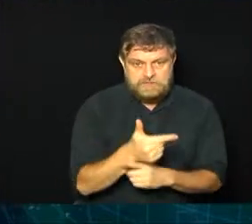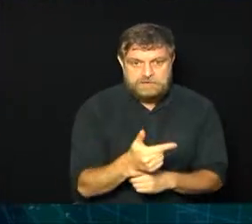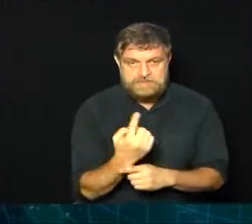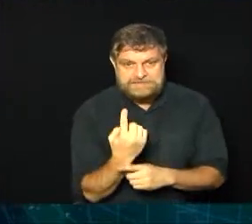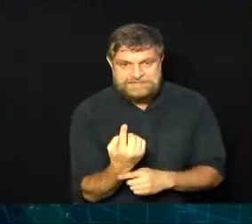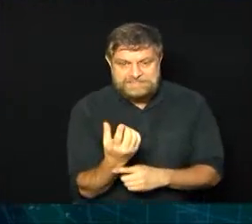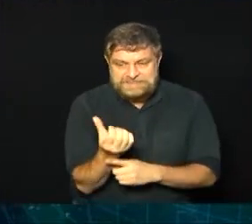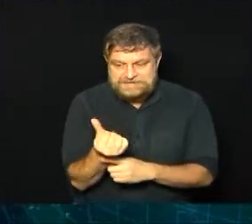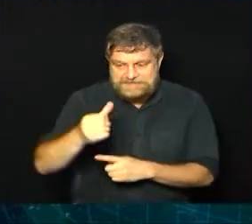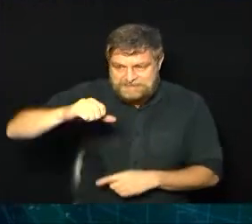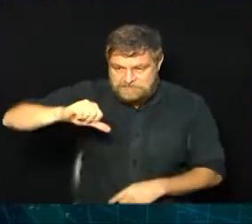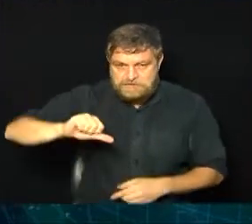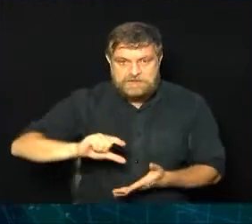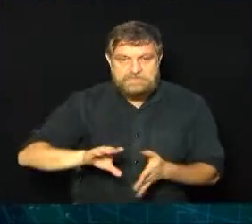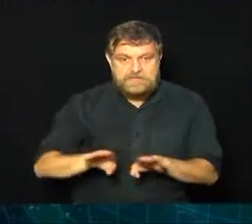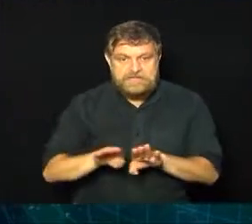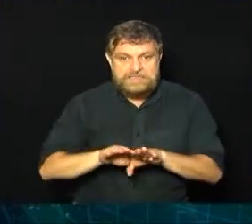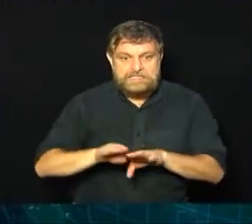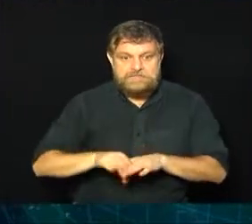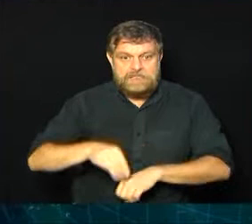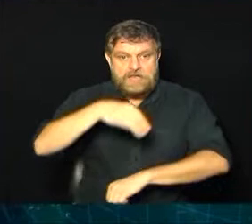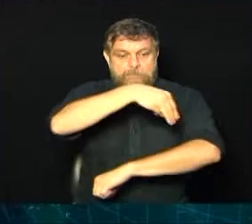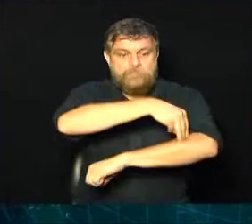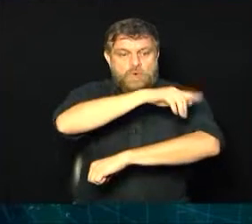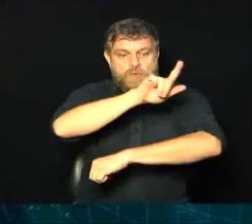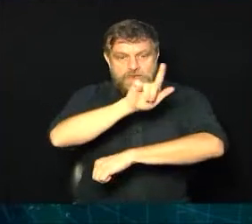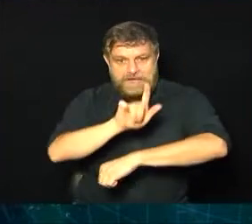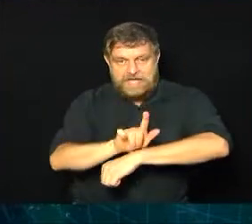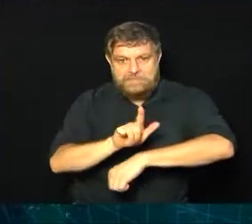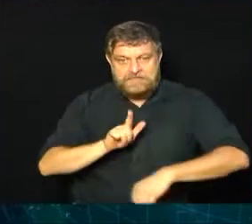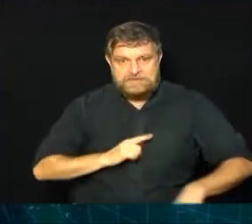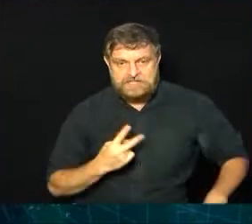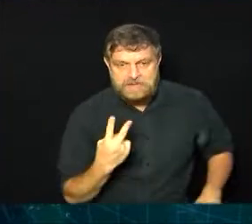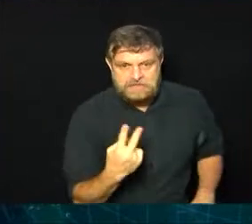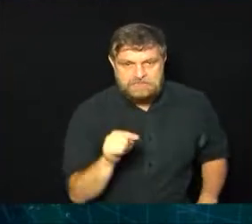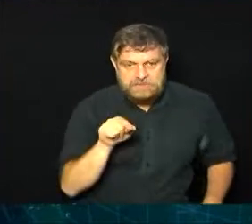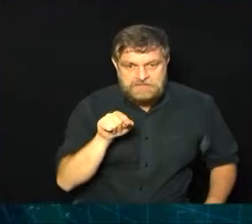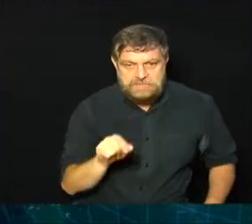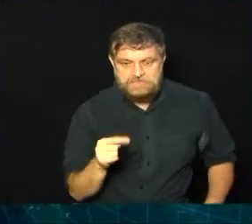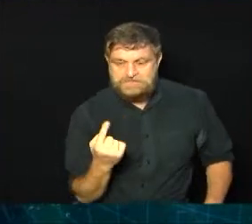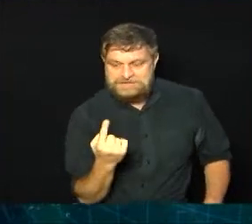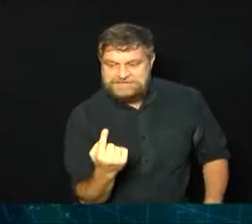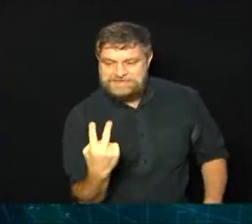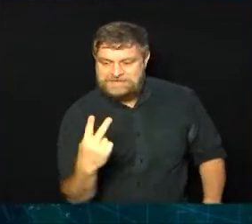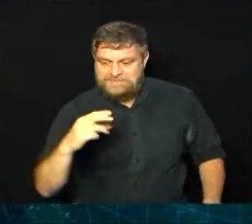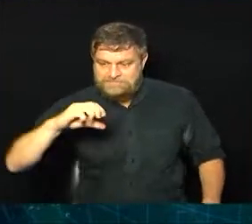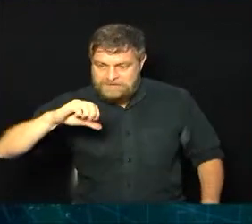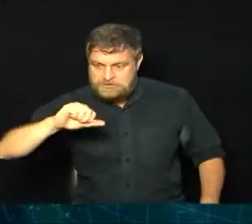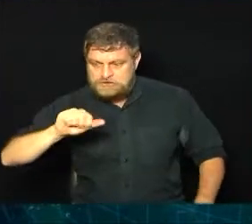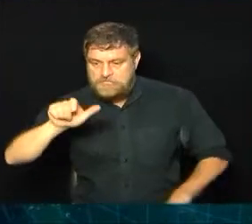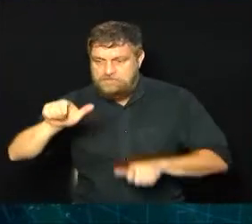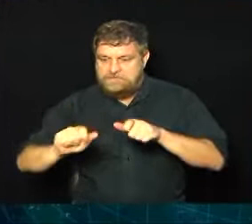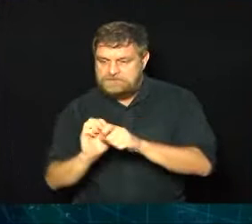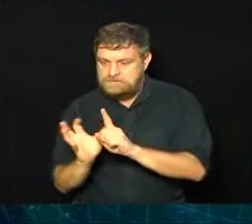Morungaba também com 2.129 casos aí de Covid-19. As